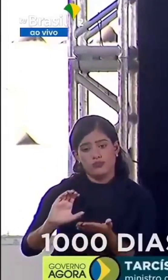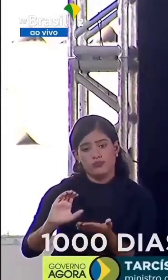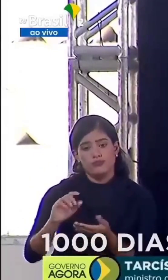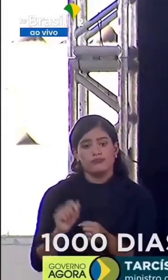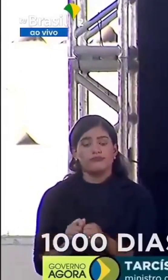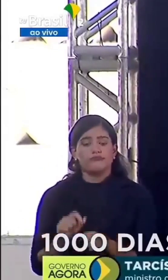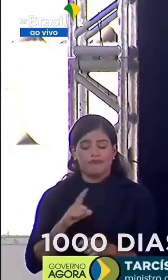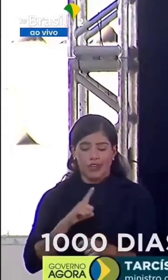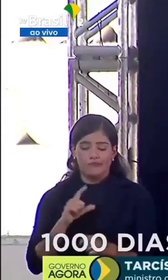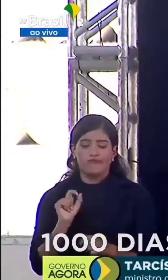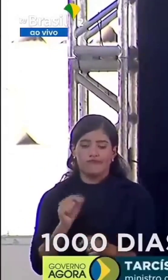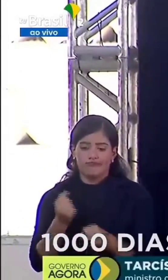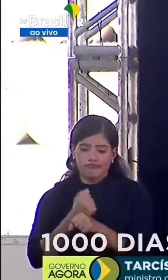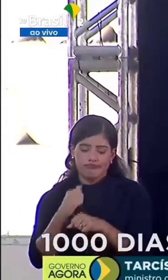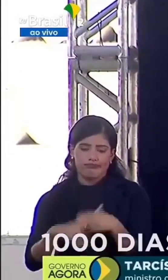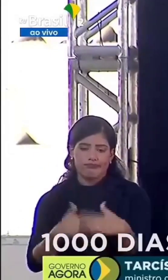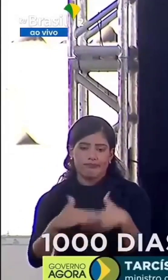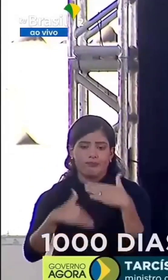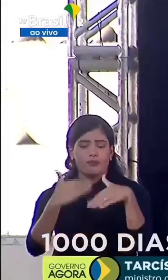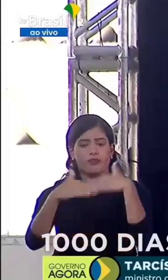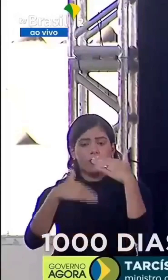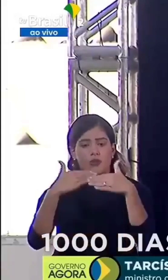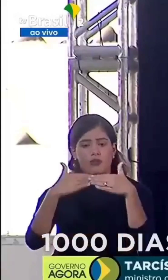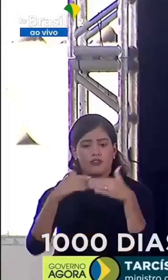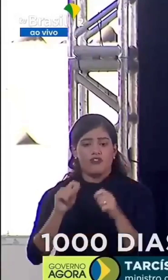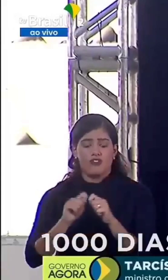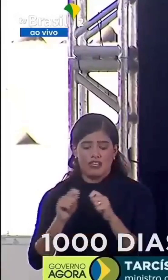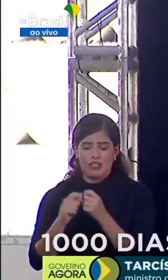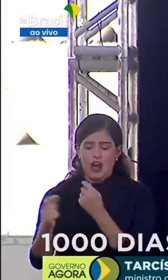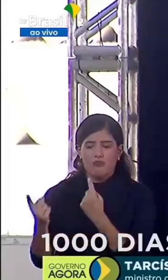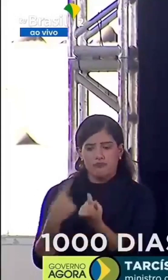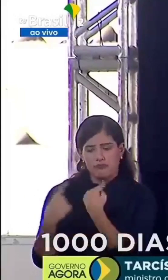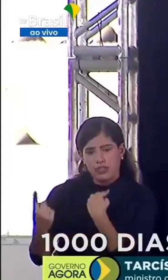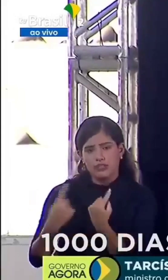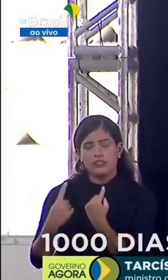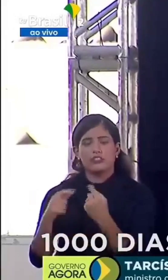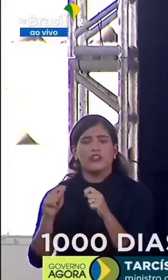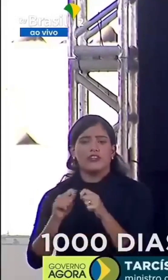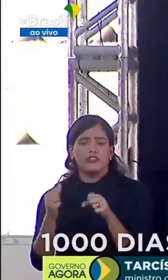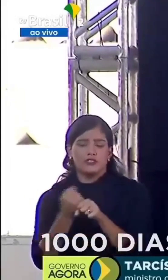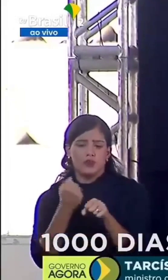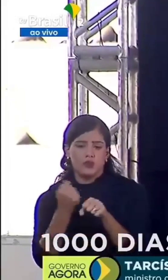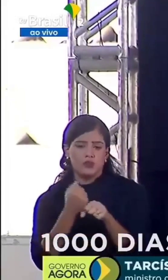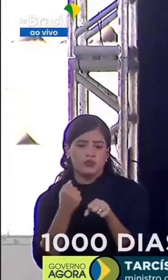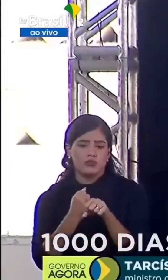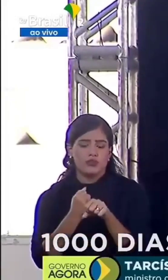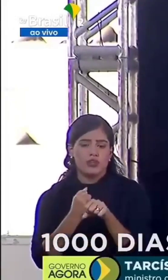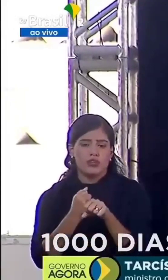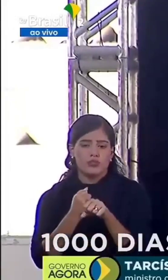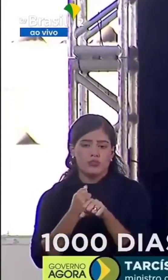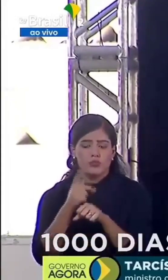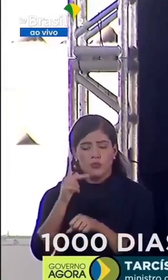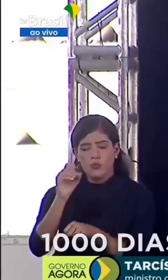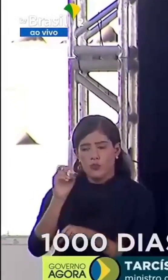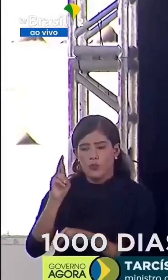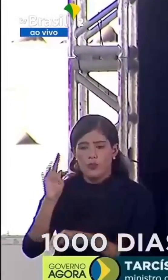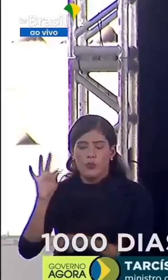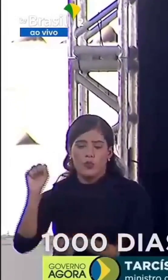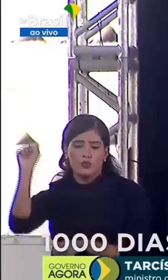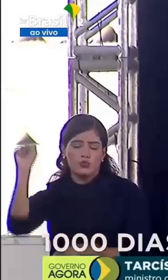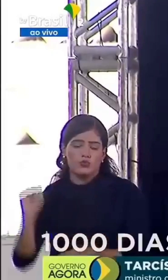o desenvolvimento da mina em Caetité. Teremos a ferrovia. Teremos a construção do Porto Sul. É o